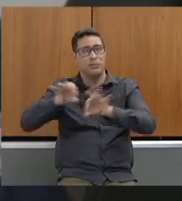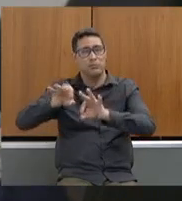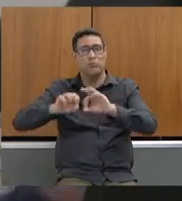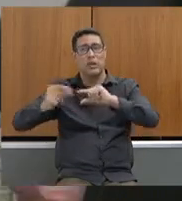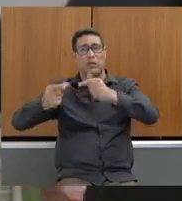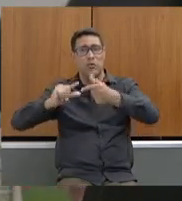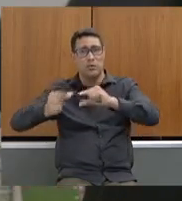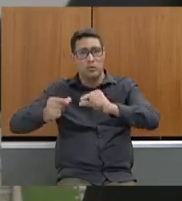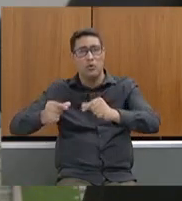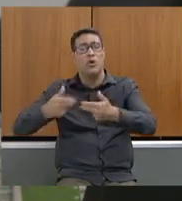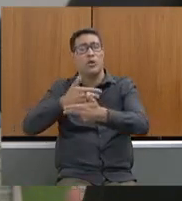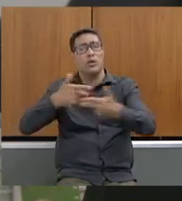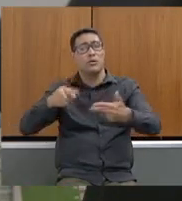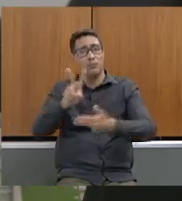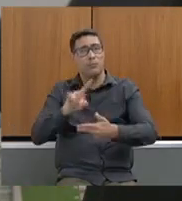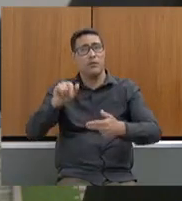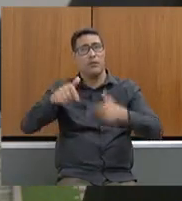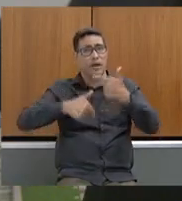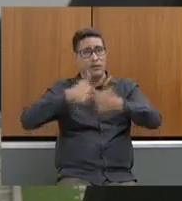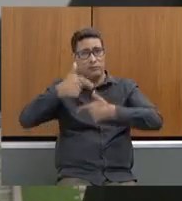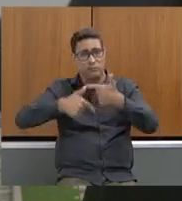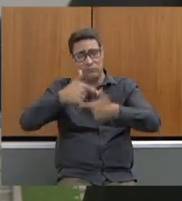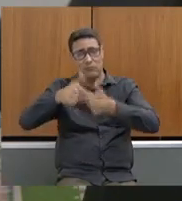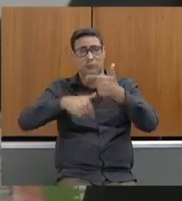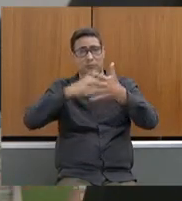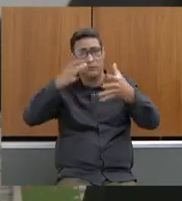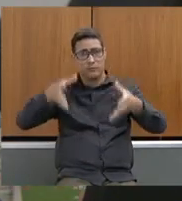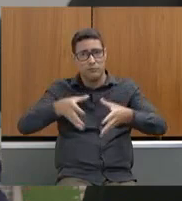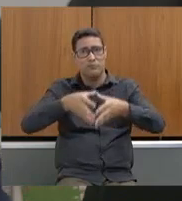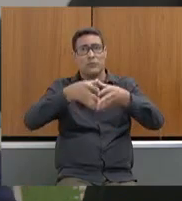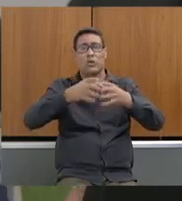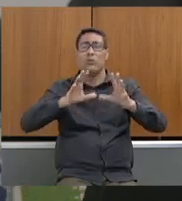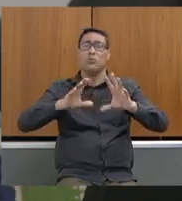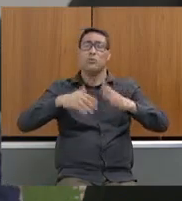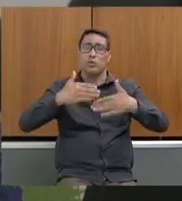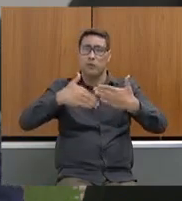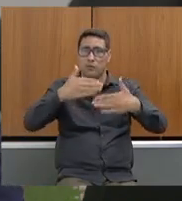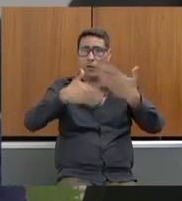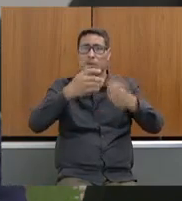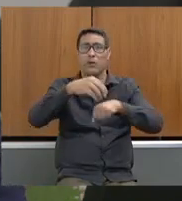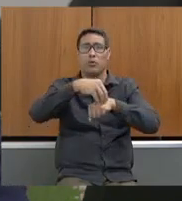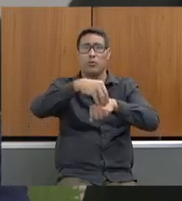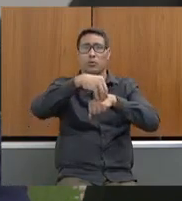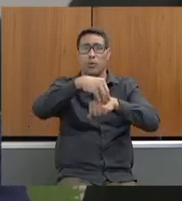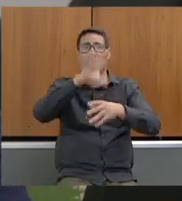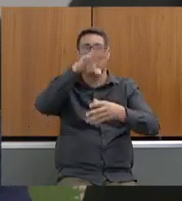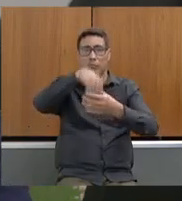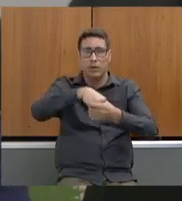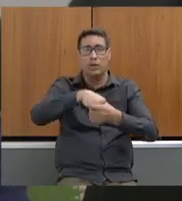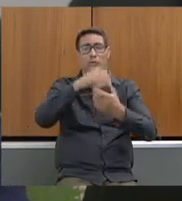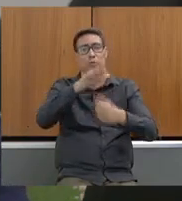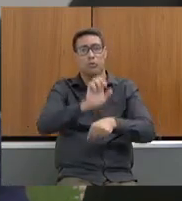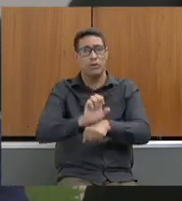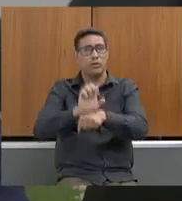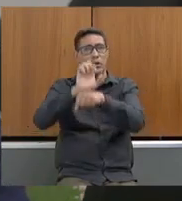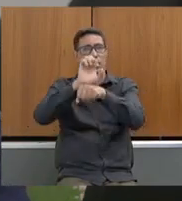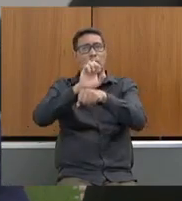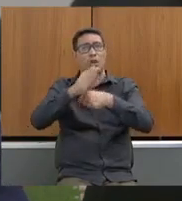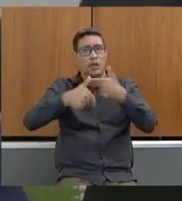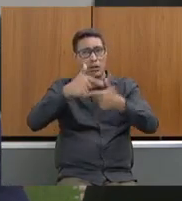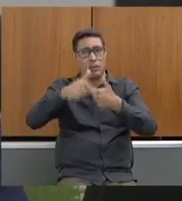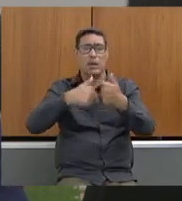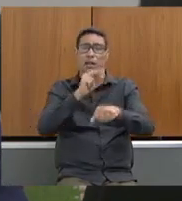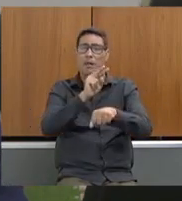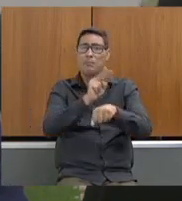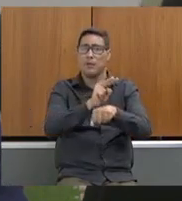desdobrar em um trabalho conjunto com o desenvolvimento do turismo no Estado, trabalhando a preservação ambiental, o